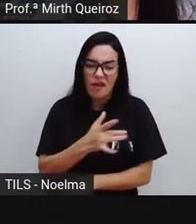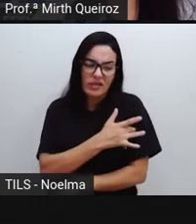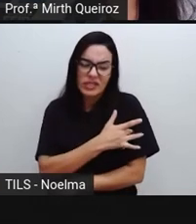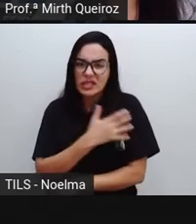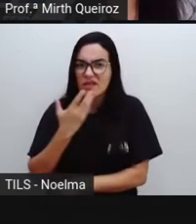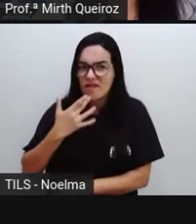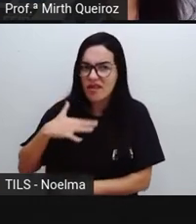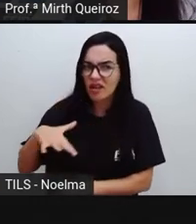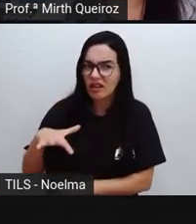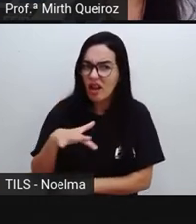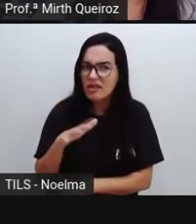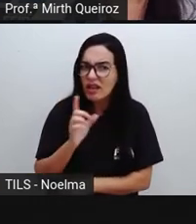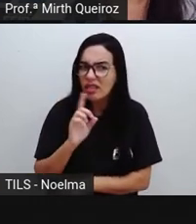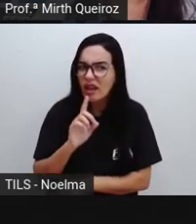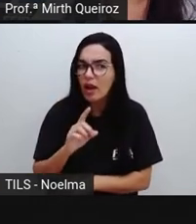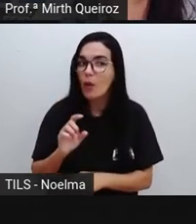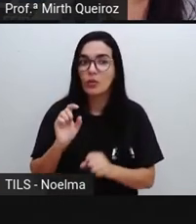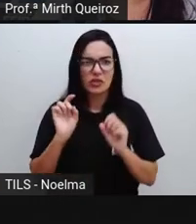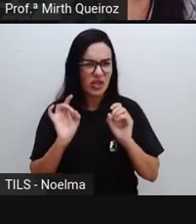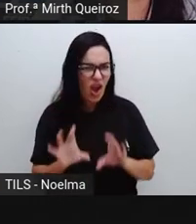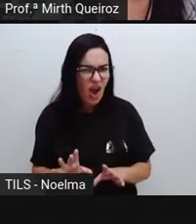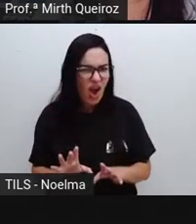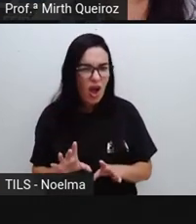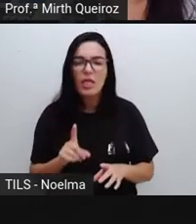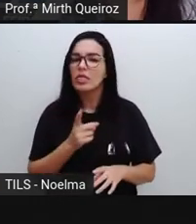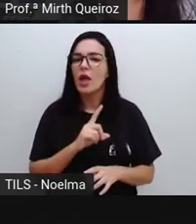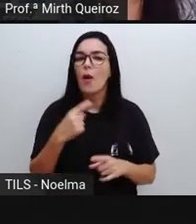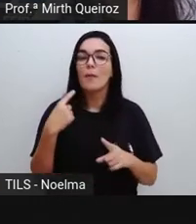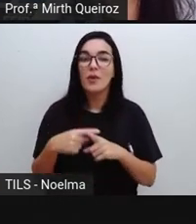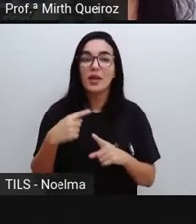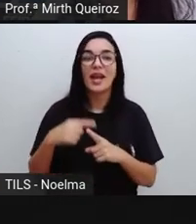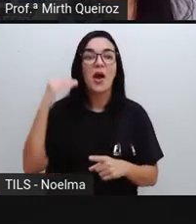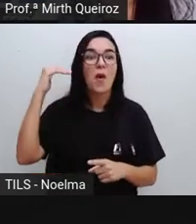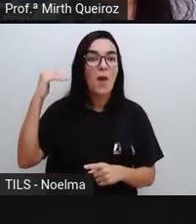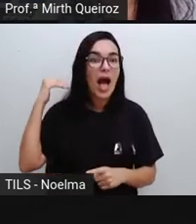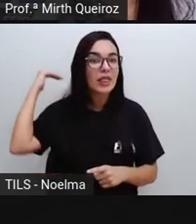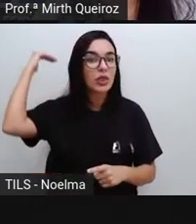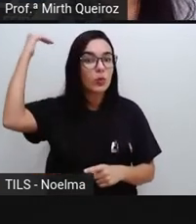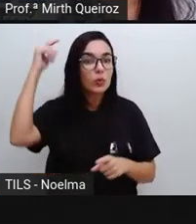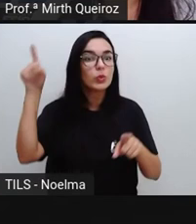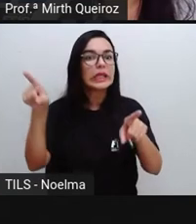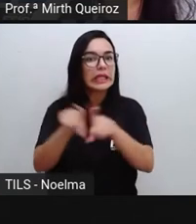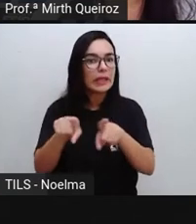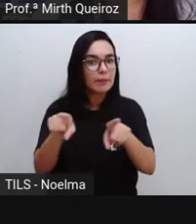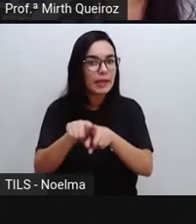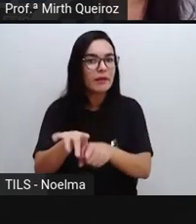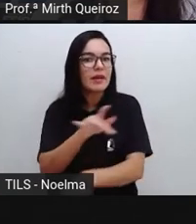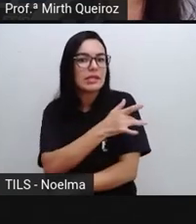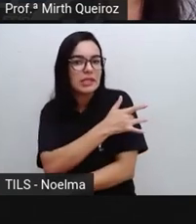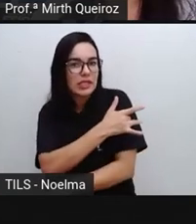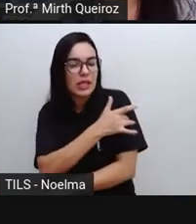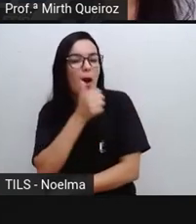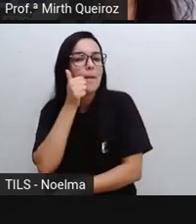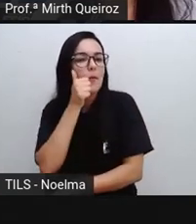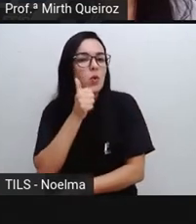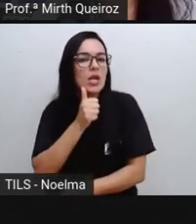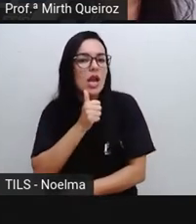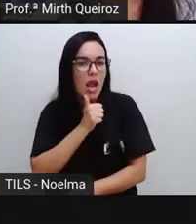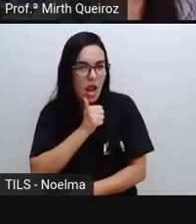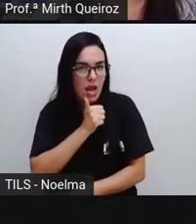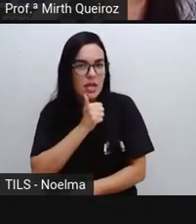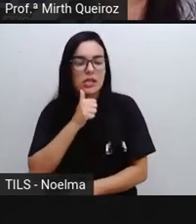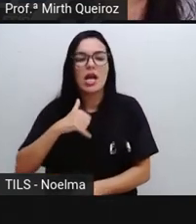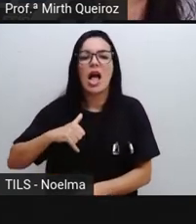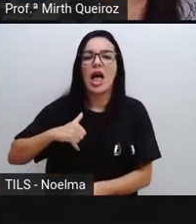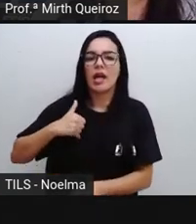vacinação de crianças, não isso porque o adulto ele também vacina, certo? Mulheres em idade fértil, por exemplo